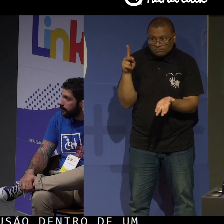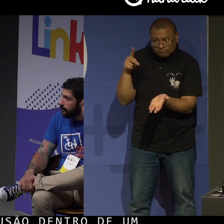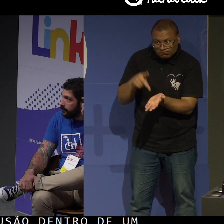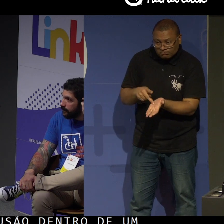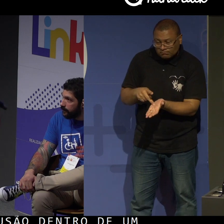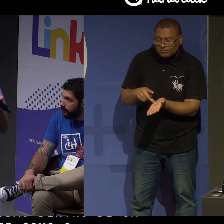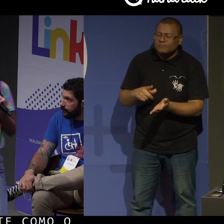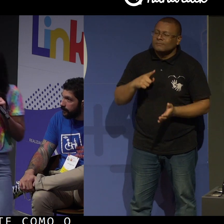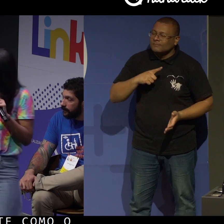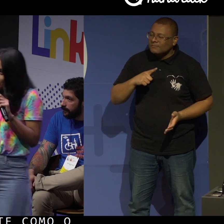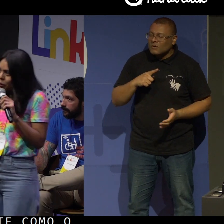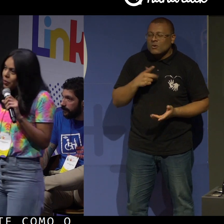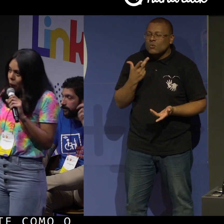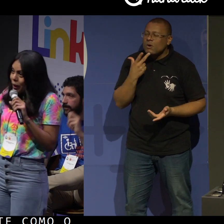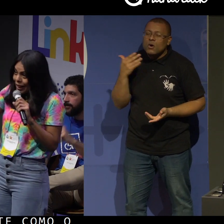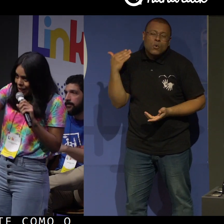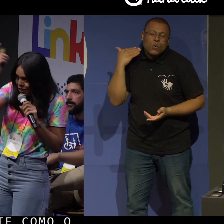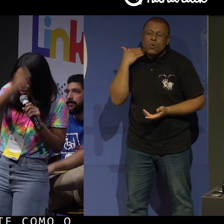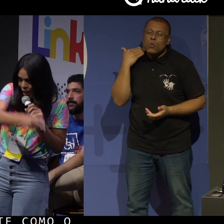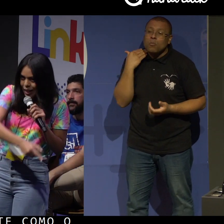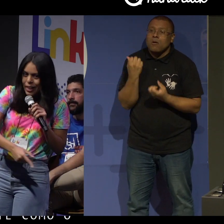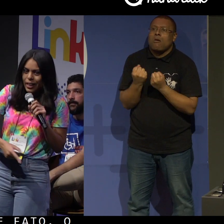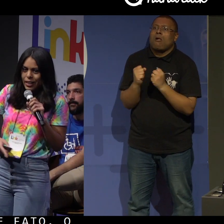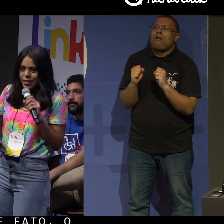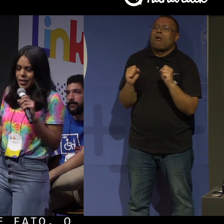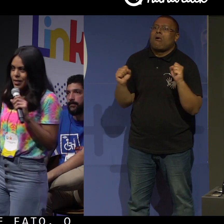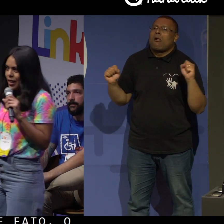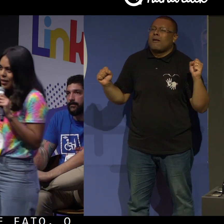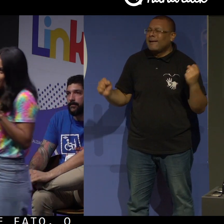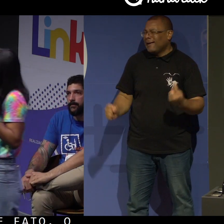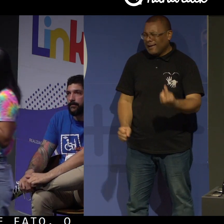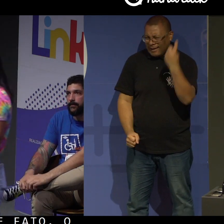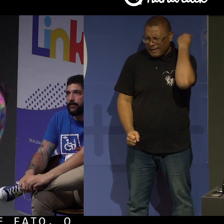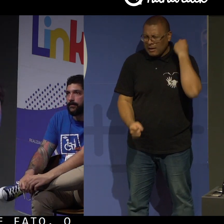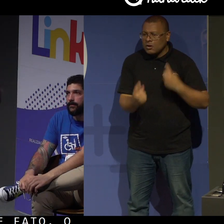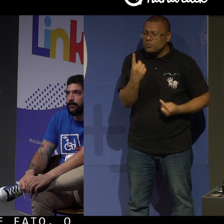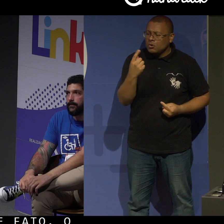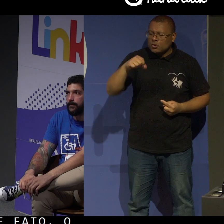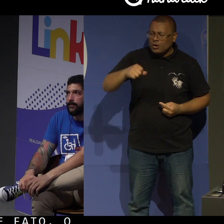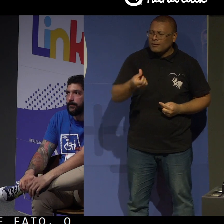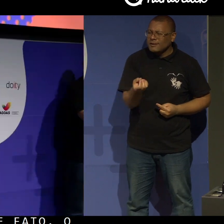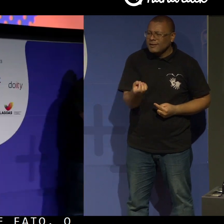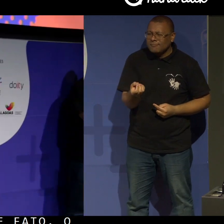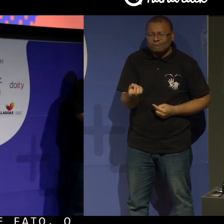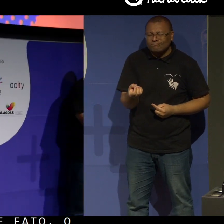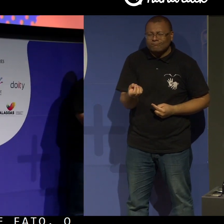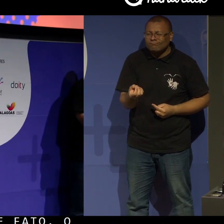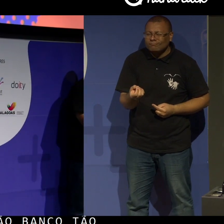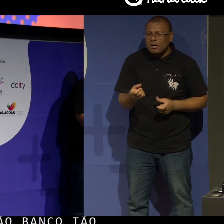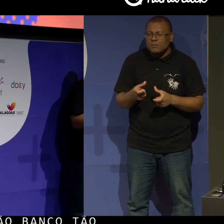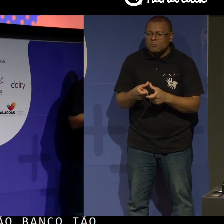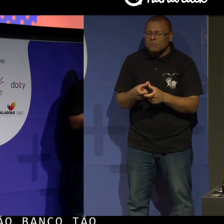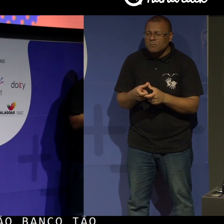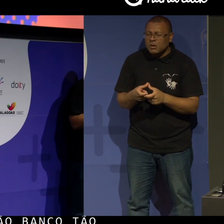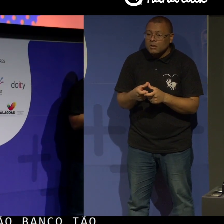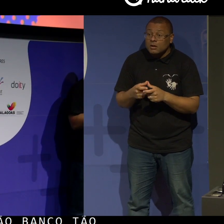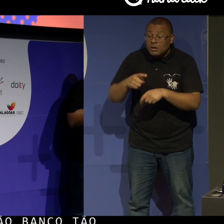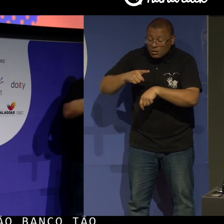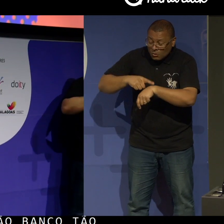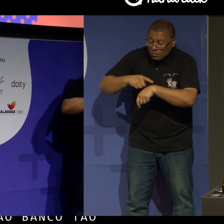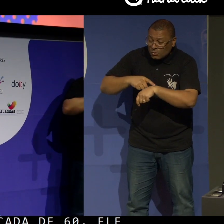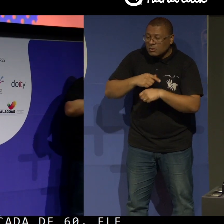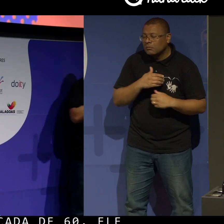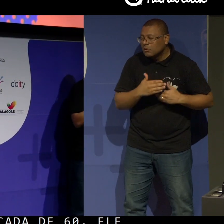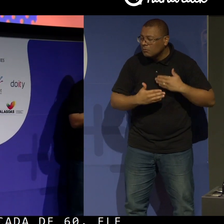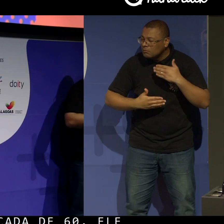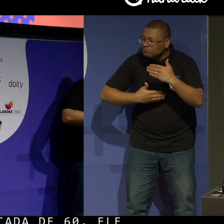Bradesco não era um banco tão grande lá na década de 60. Ele era um banco pequenininho. E nós fomos evoluindo